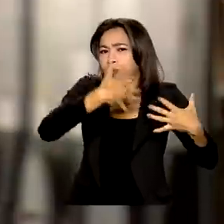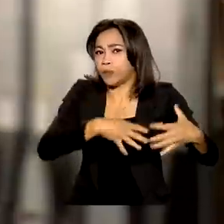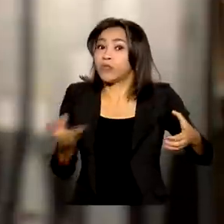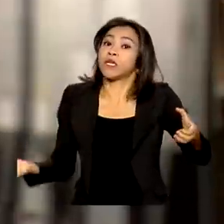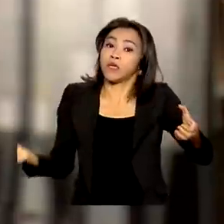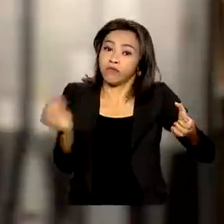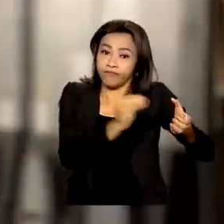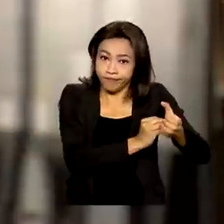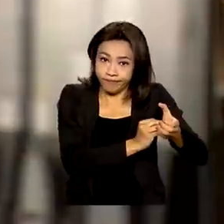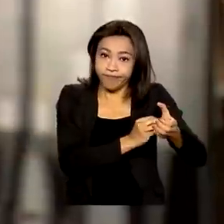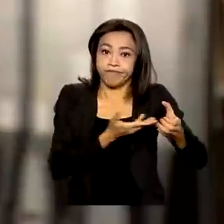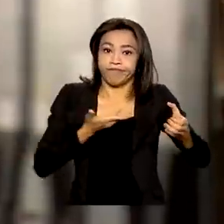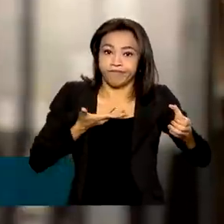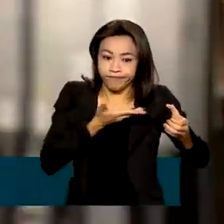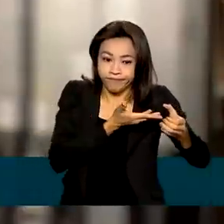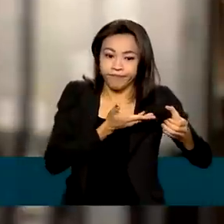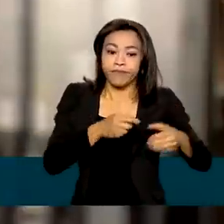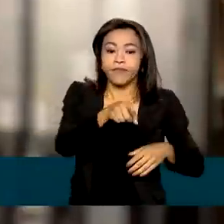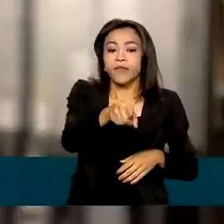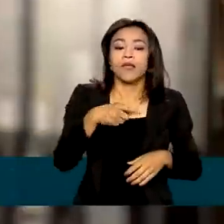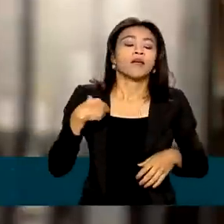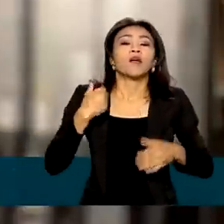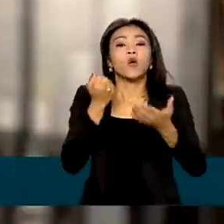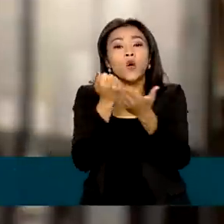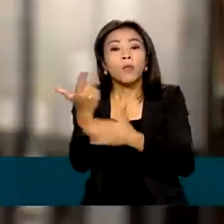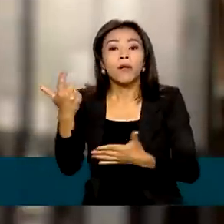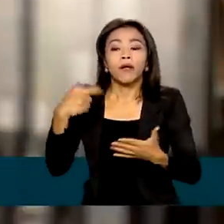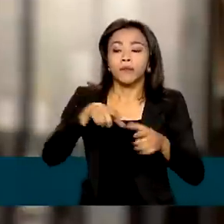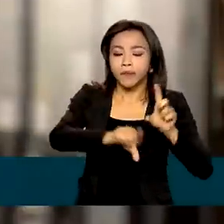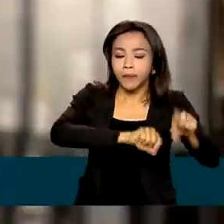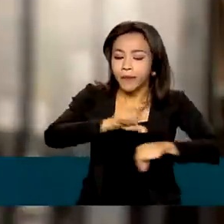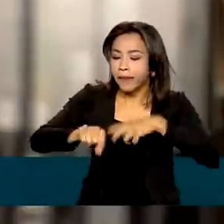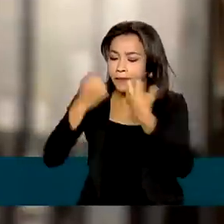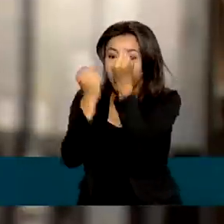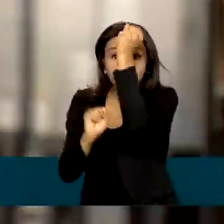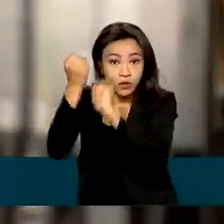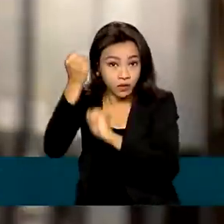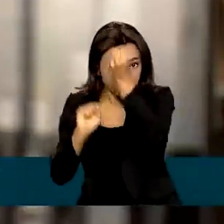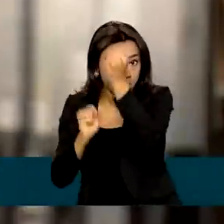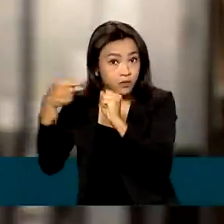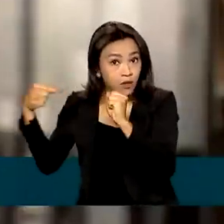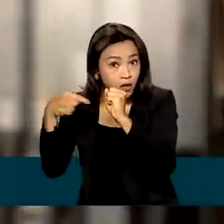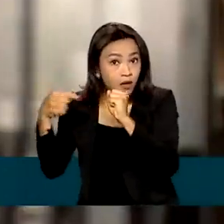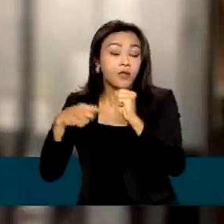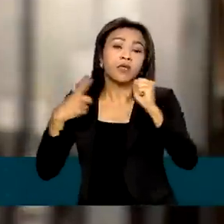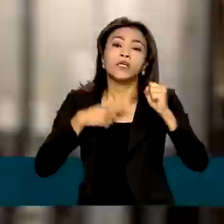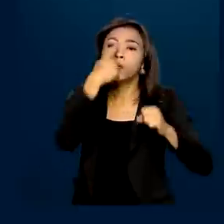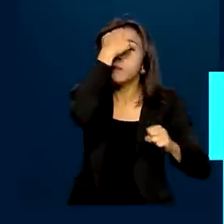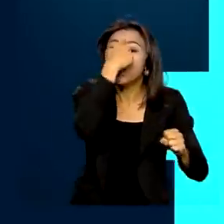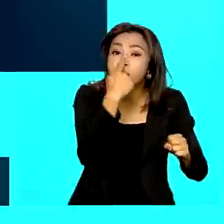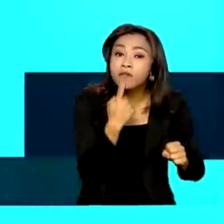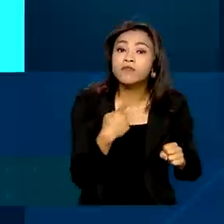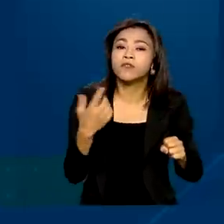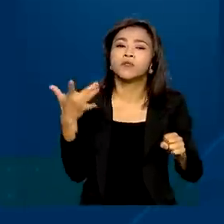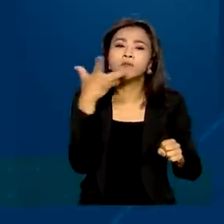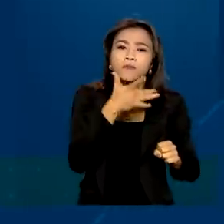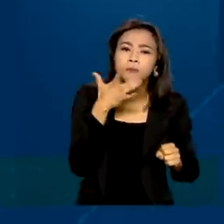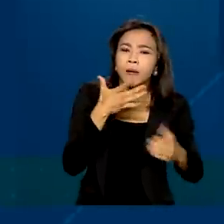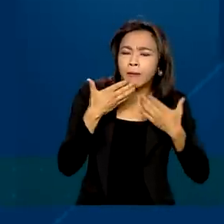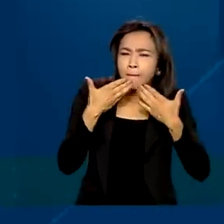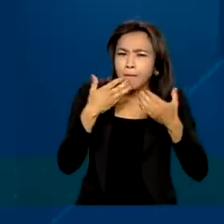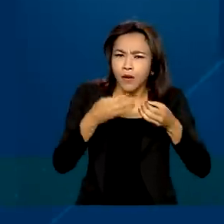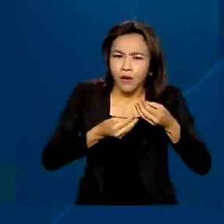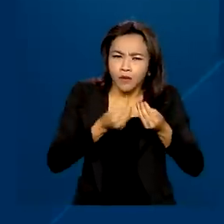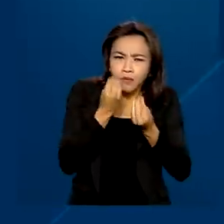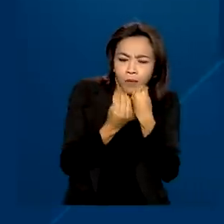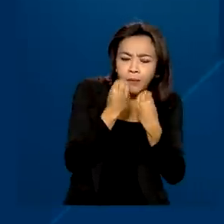escolher, quando elas estão comprando algum alimento com maior grau de processamento, escolher o alimento que tem um perfil nutricional melhor. Além disso, a tabela